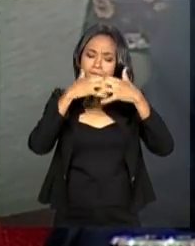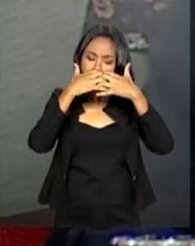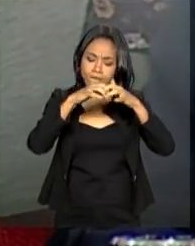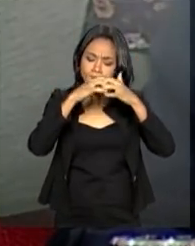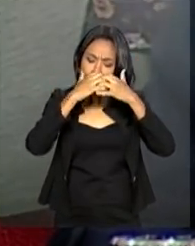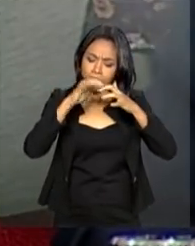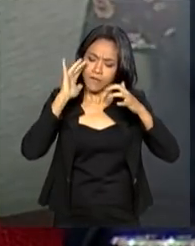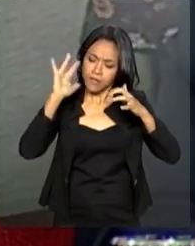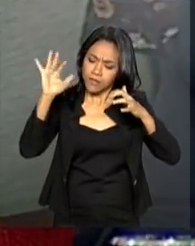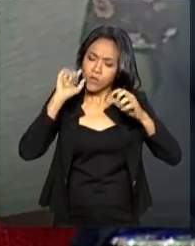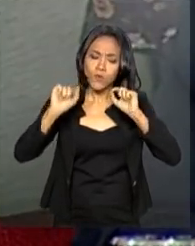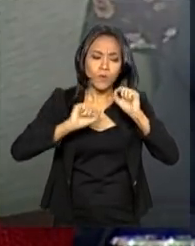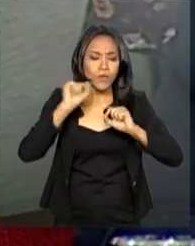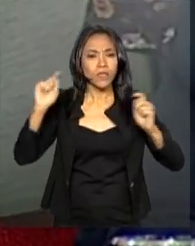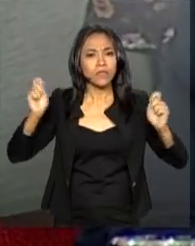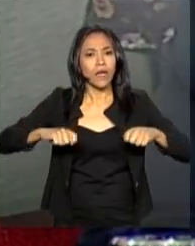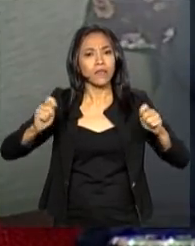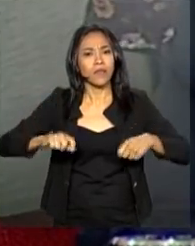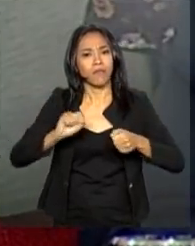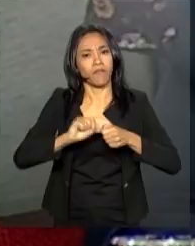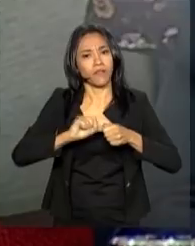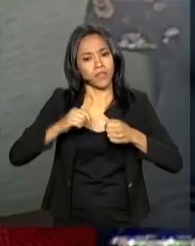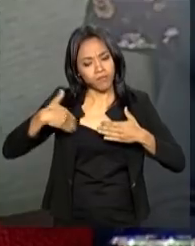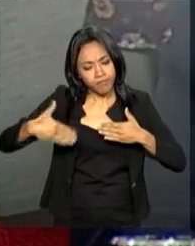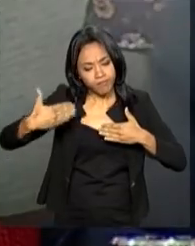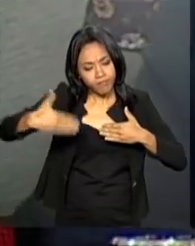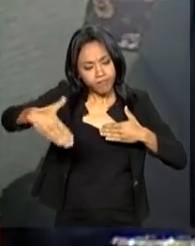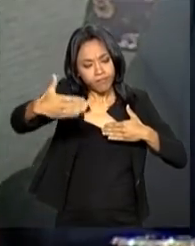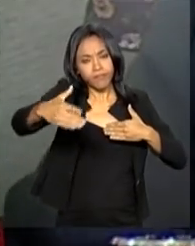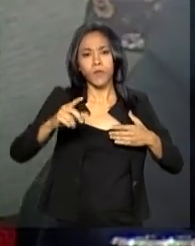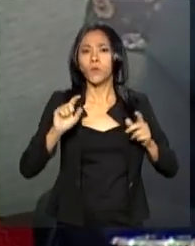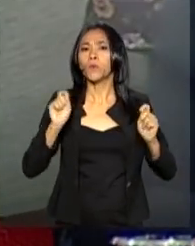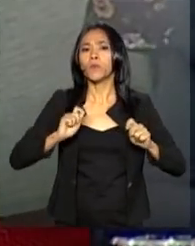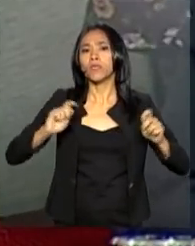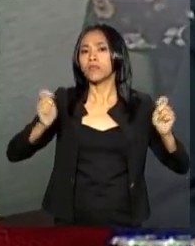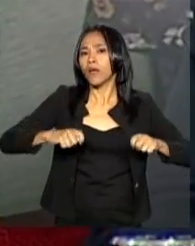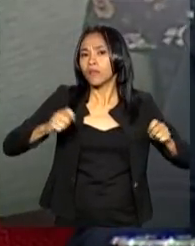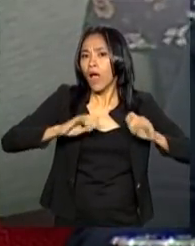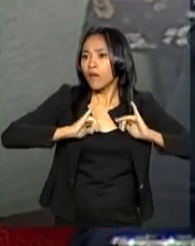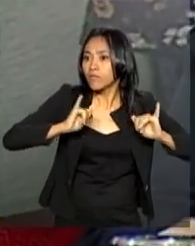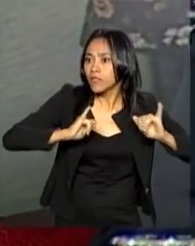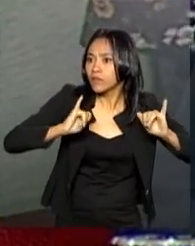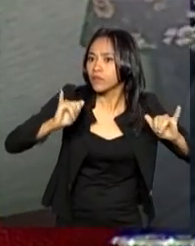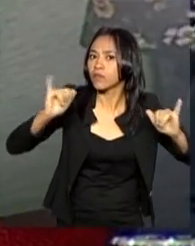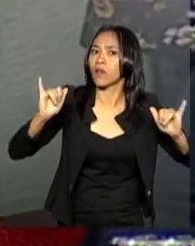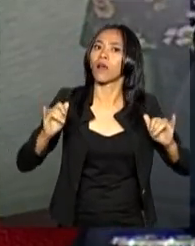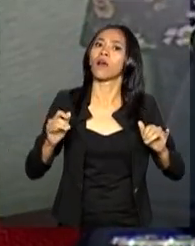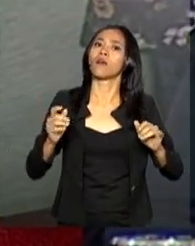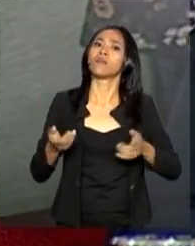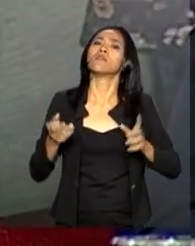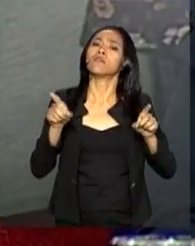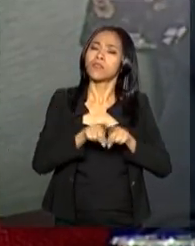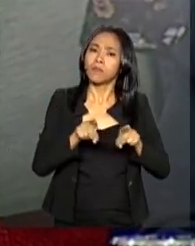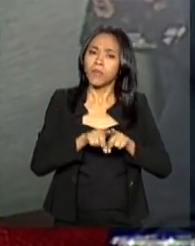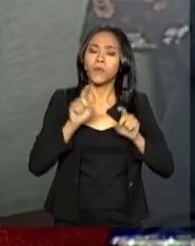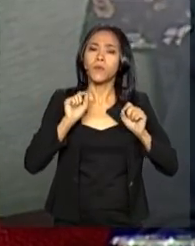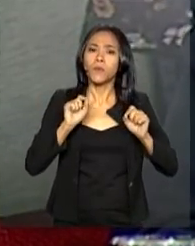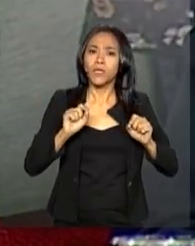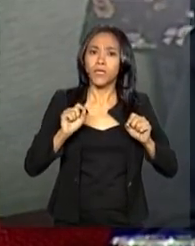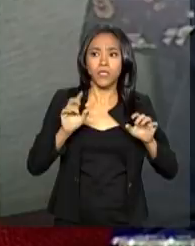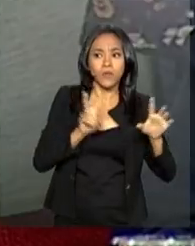podemos ainda fazer, aquilo que podemos alertar, as prevenções que devemos